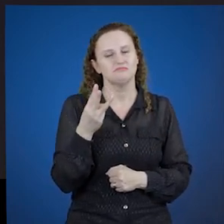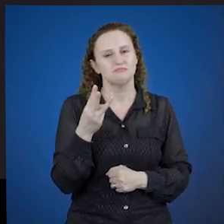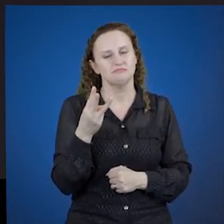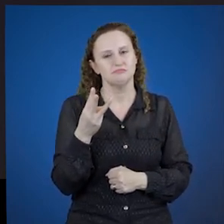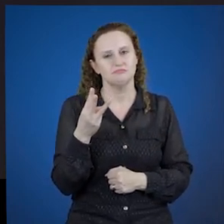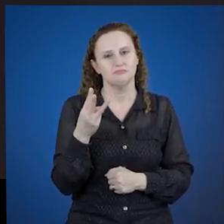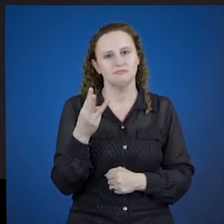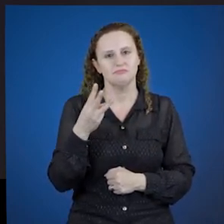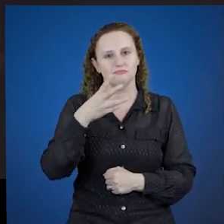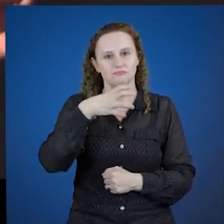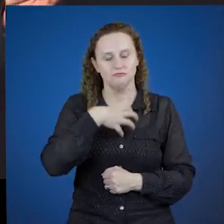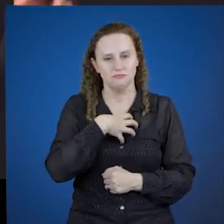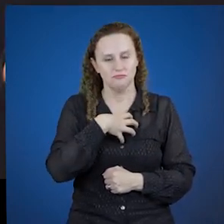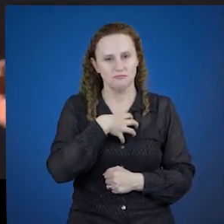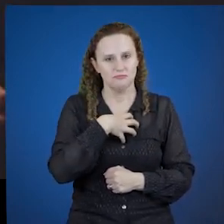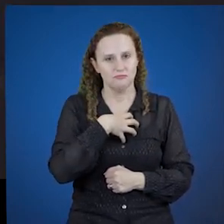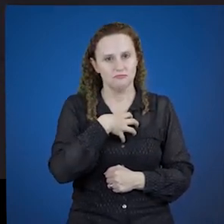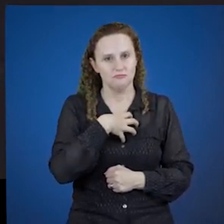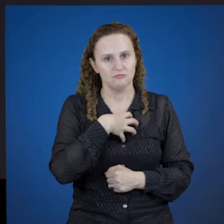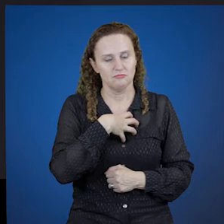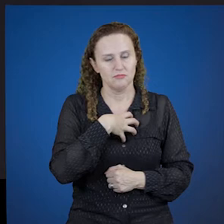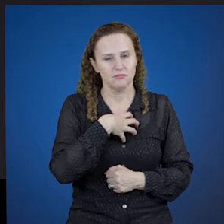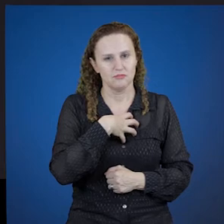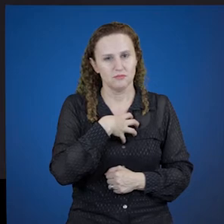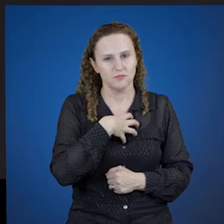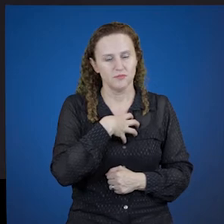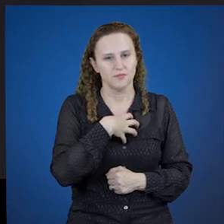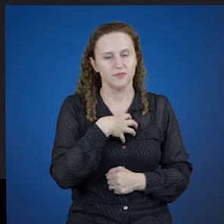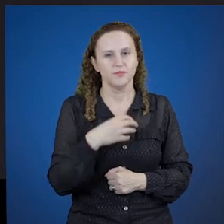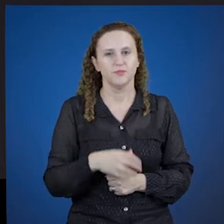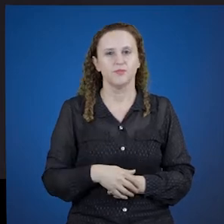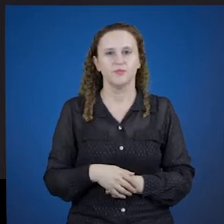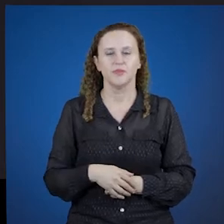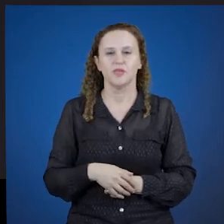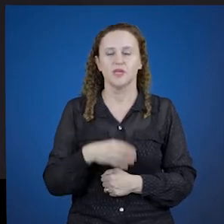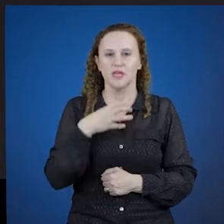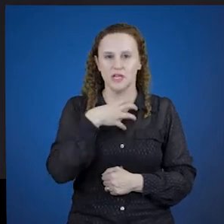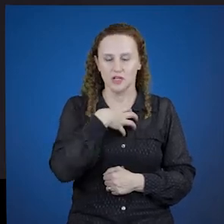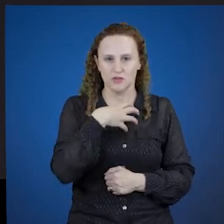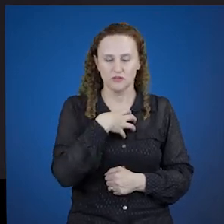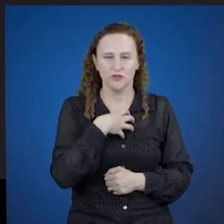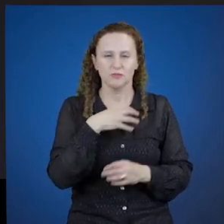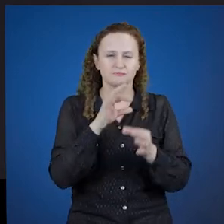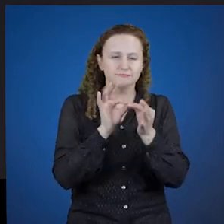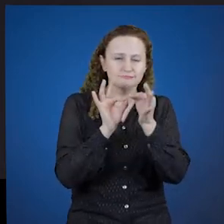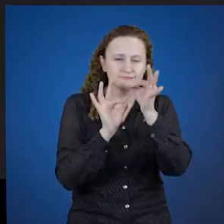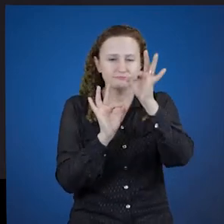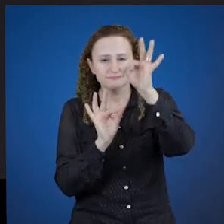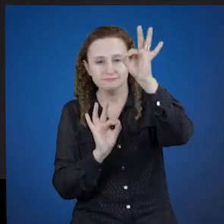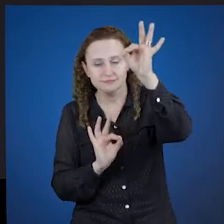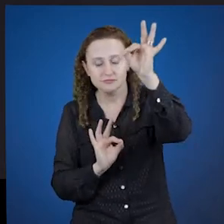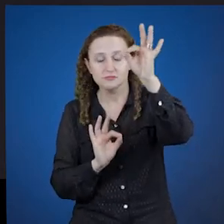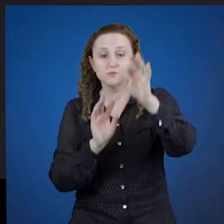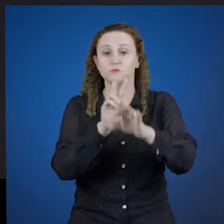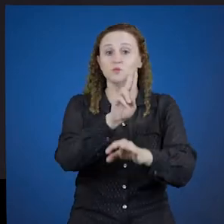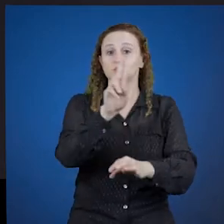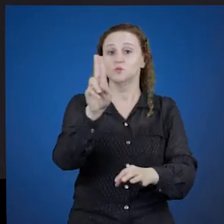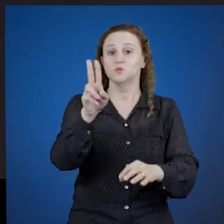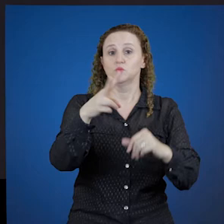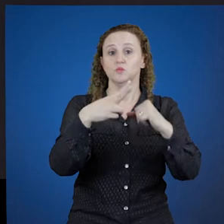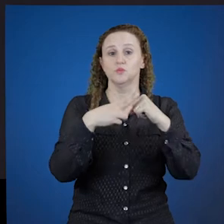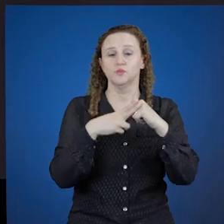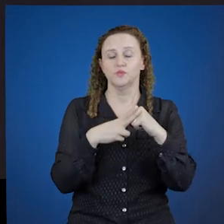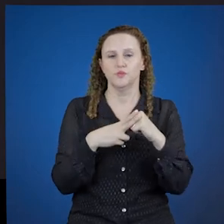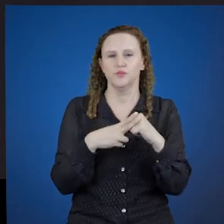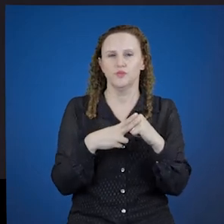formas. Você tem a forma do infinitivo, essa que eu mostrei, que é o nome do